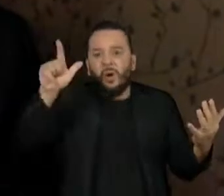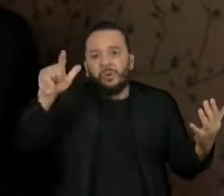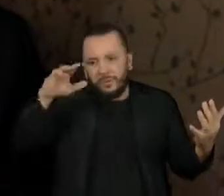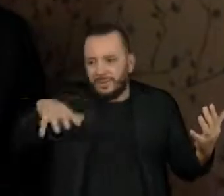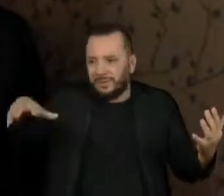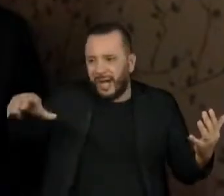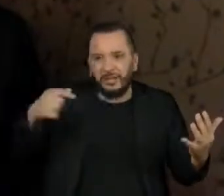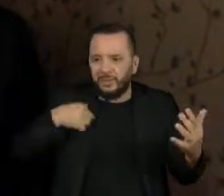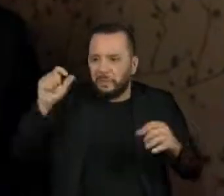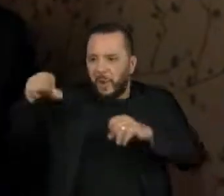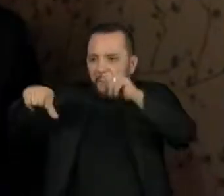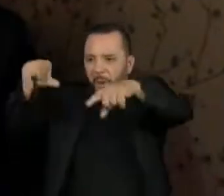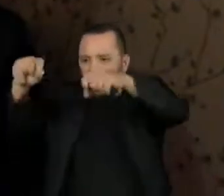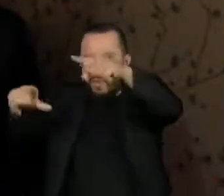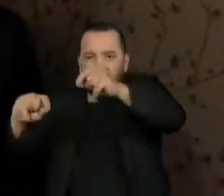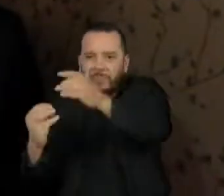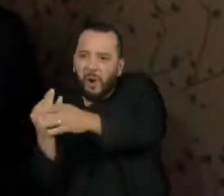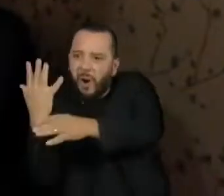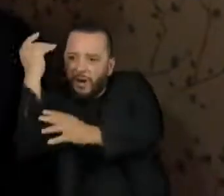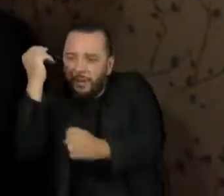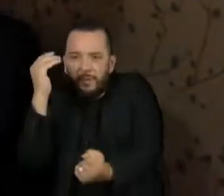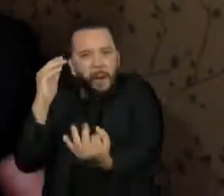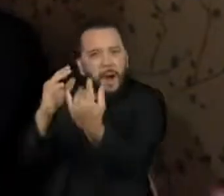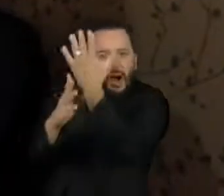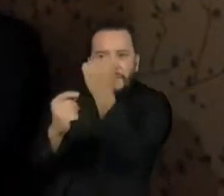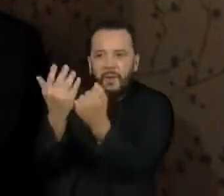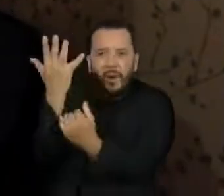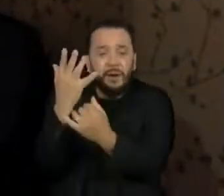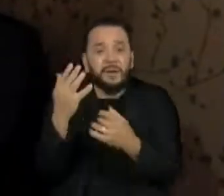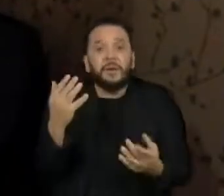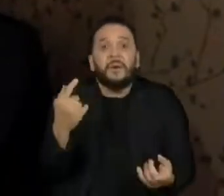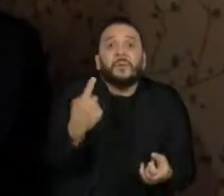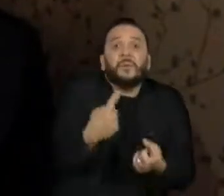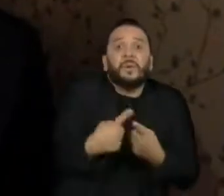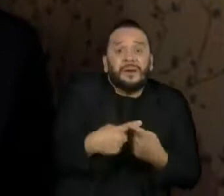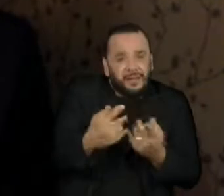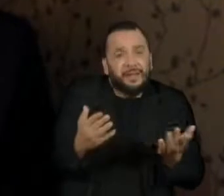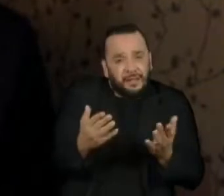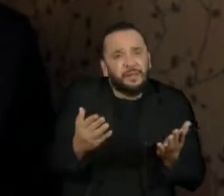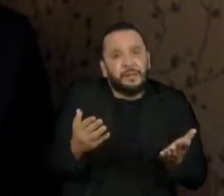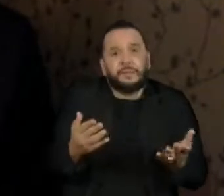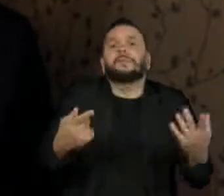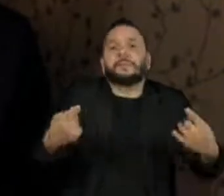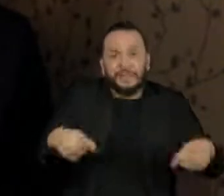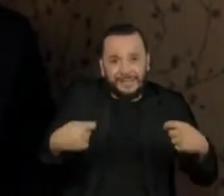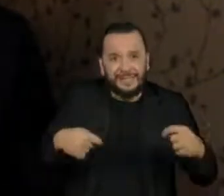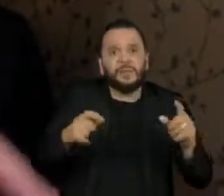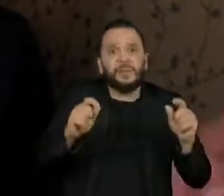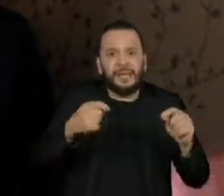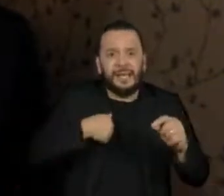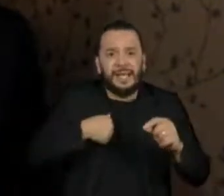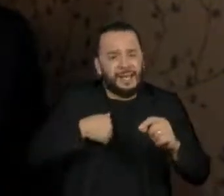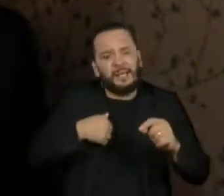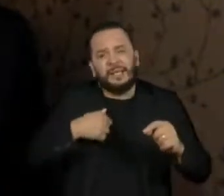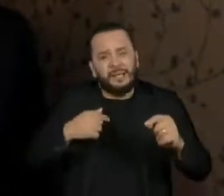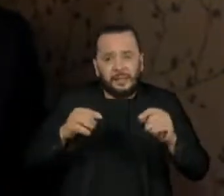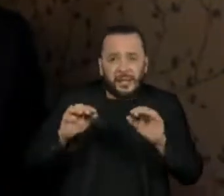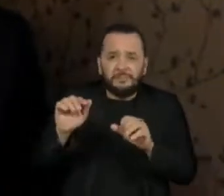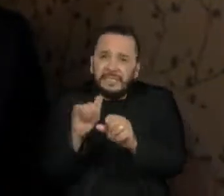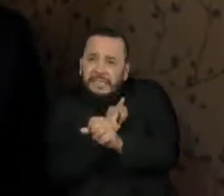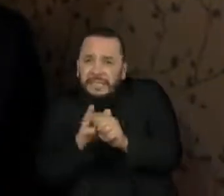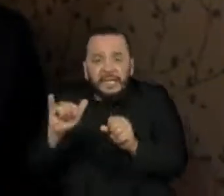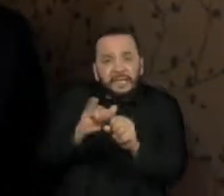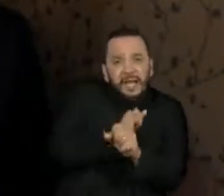existem dentro da Amazônia, porque uma parte do bioma Amazônia é cerrado, não é floresta amazônica. Então, nós estamos construindo